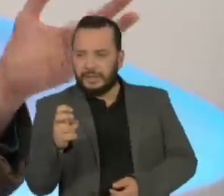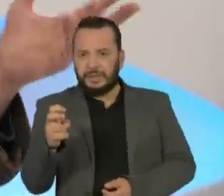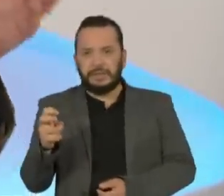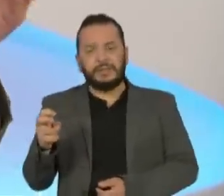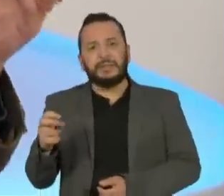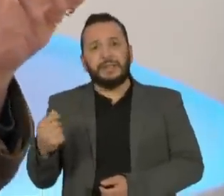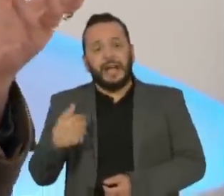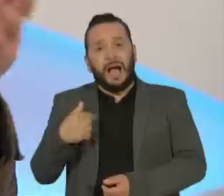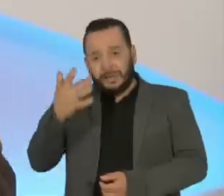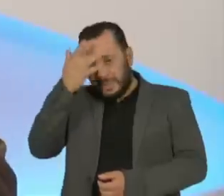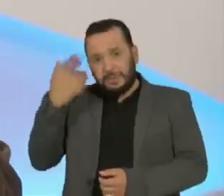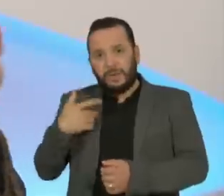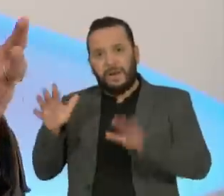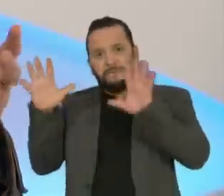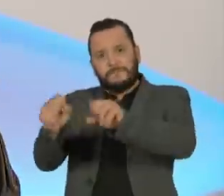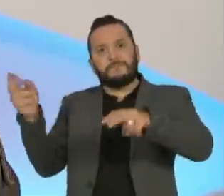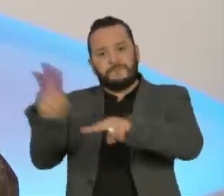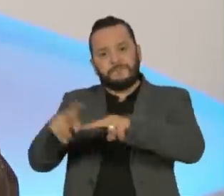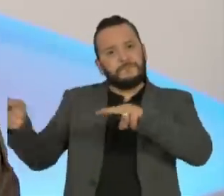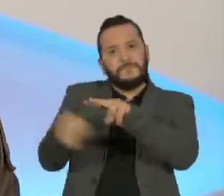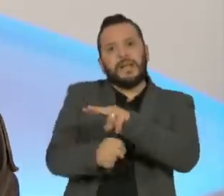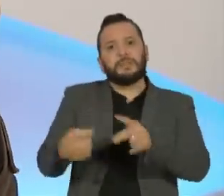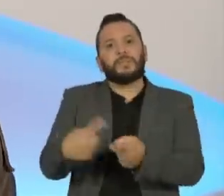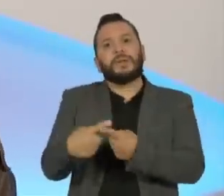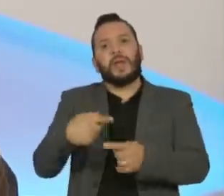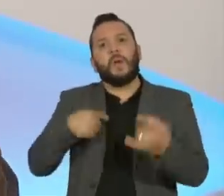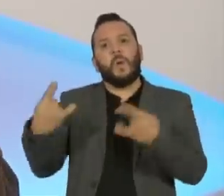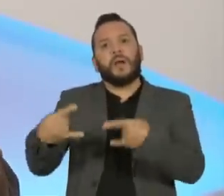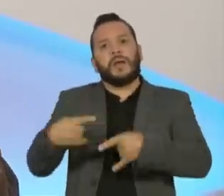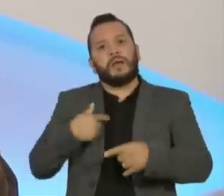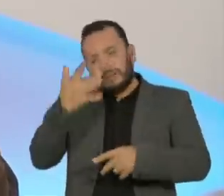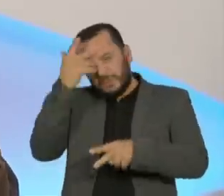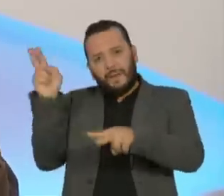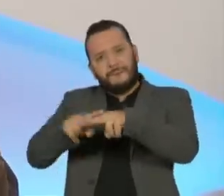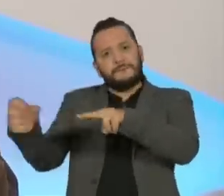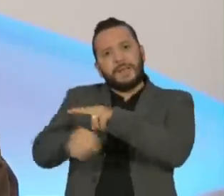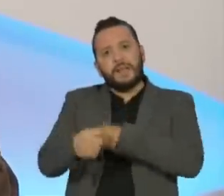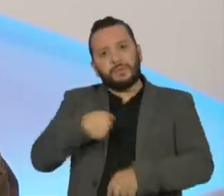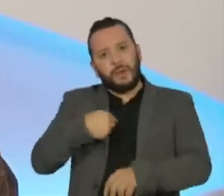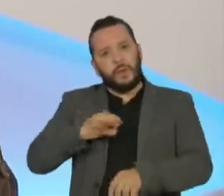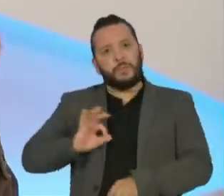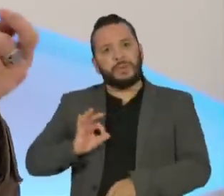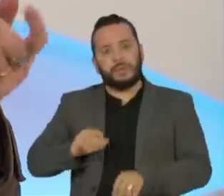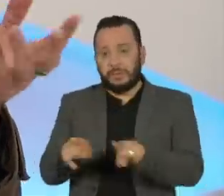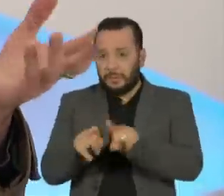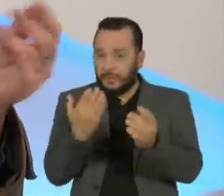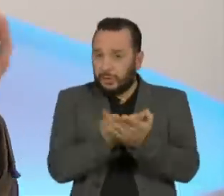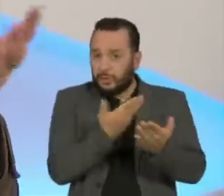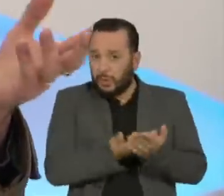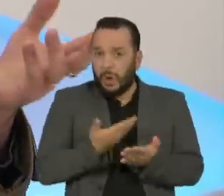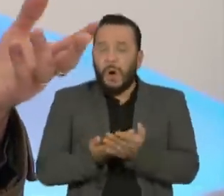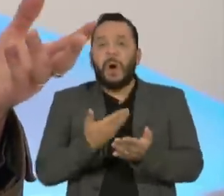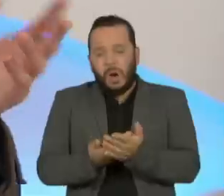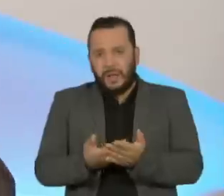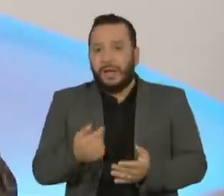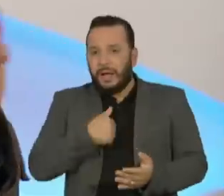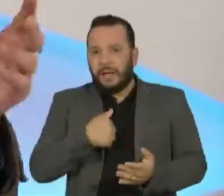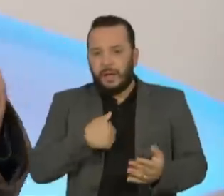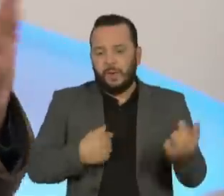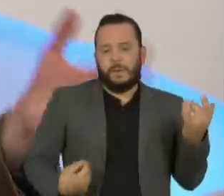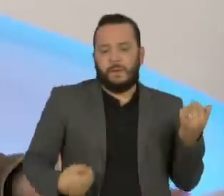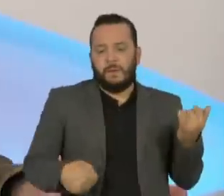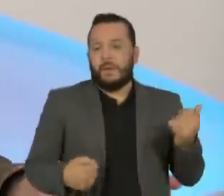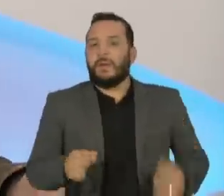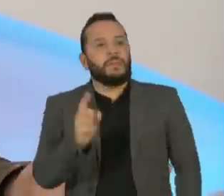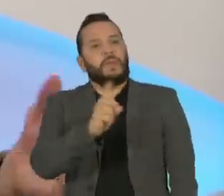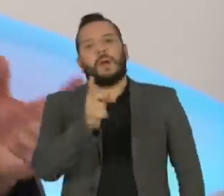eu era preso na rua por ser roqueiro. Eu estudei em colégios em que eu queria fazer música de colégio. Não, você tinha que